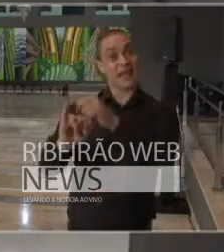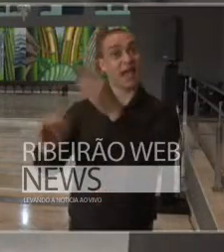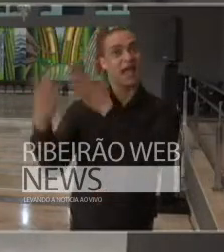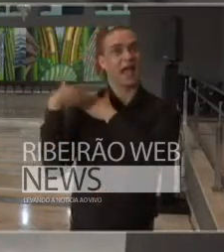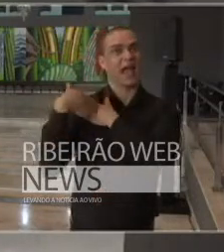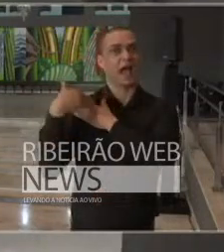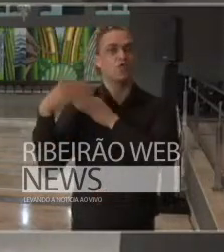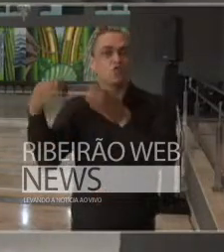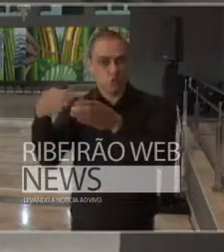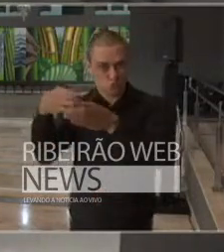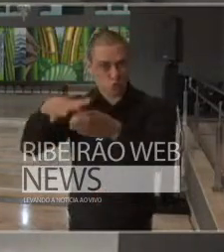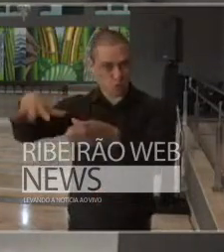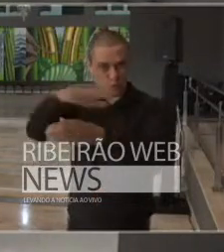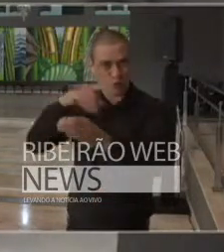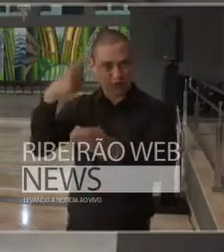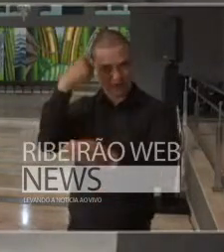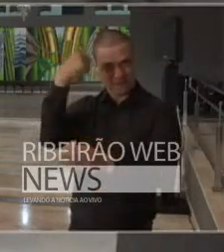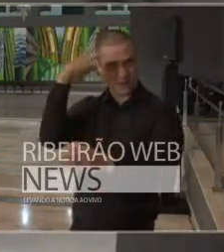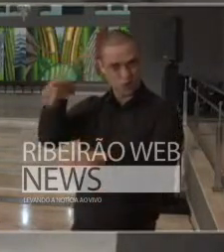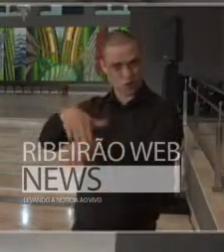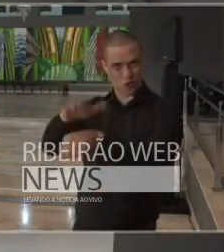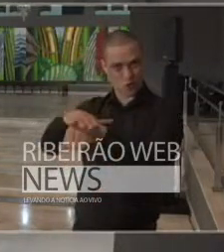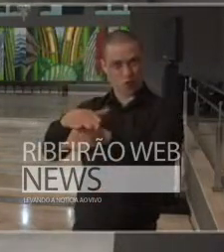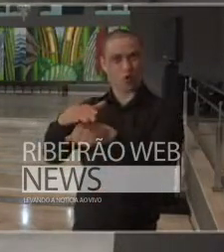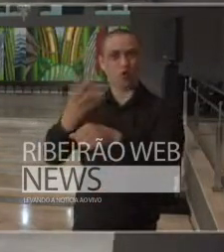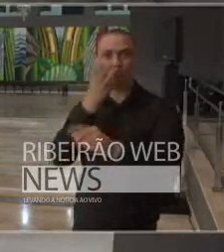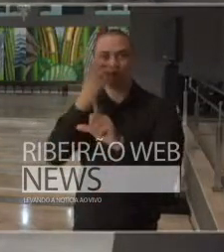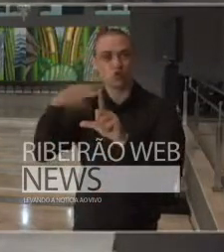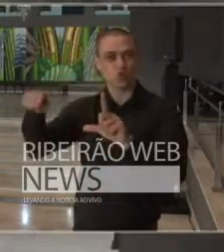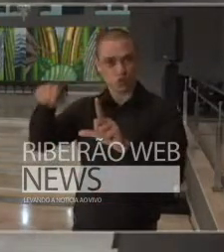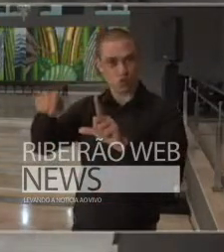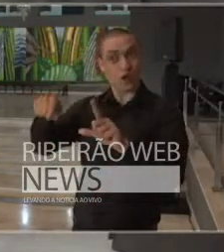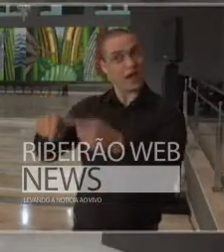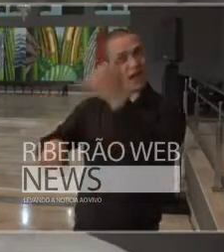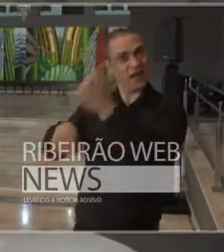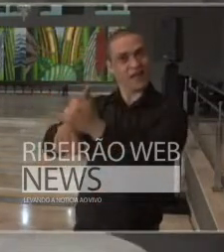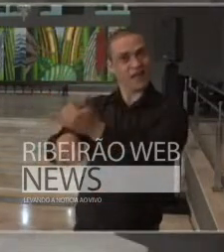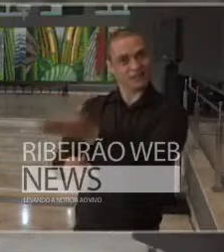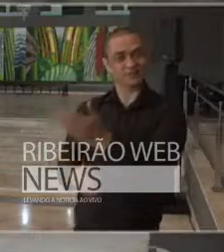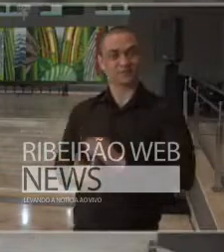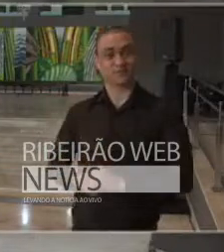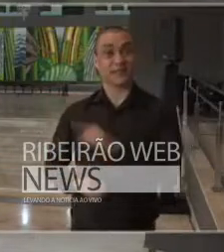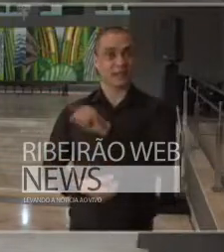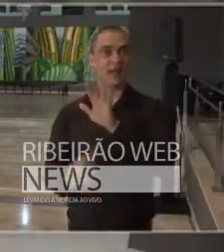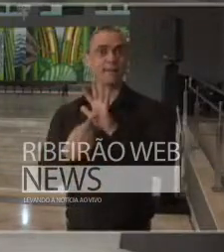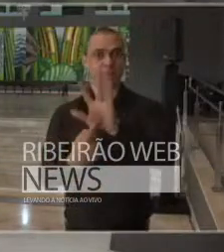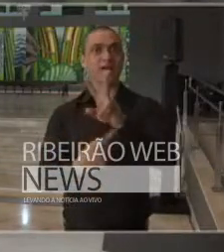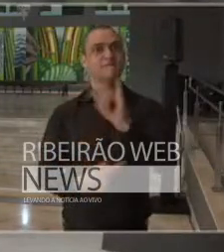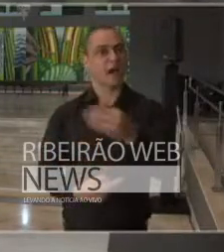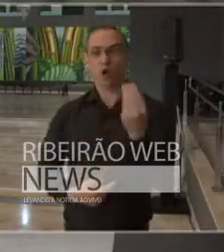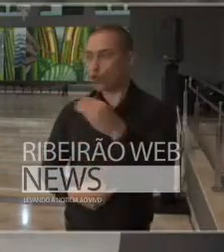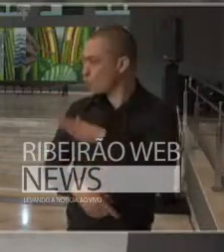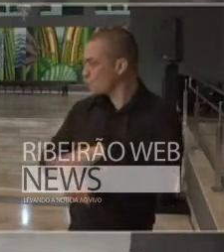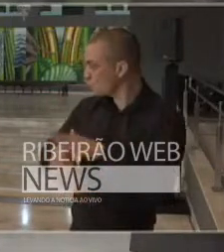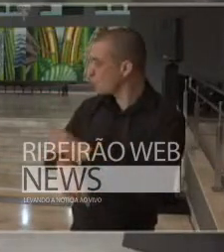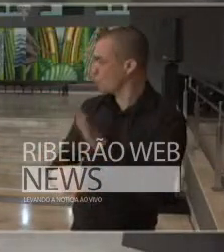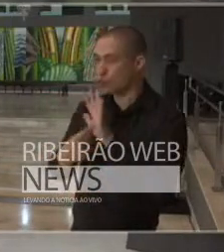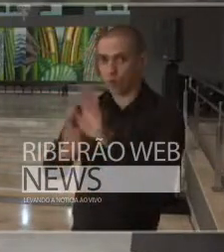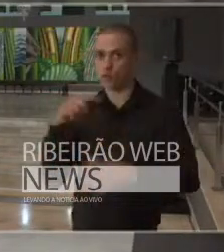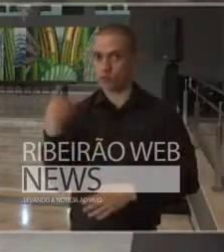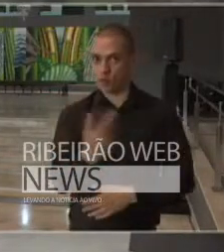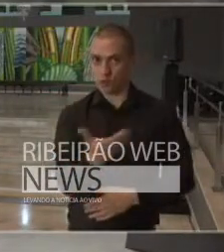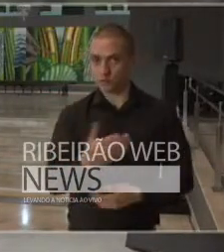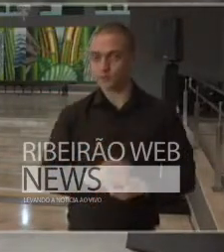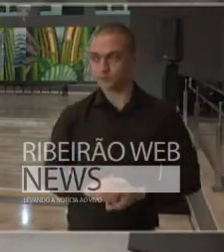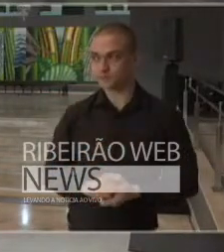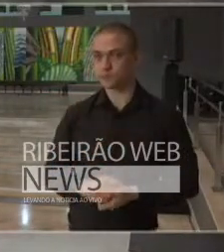coordenação do grupo que criou e desenvolveu este novo respirador. Ele vai, inclusive, apresentar o aparelho aqui para todos